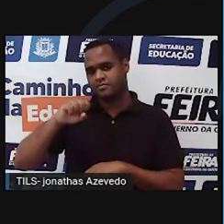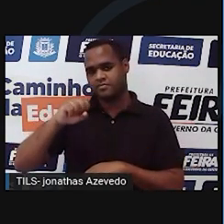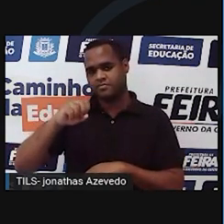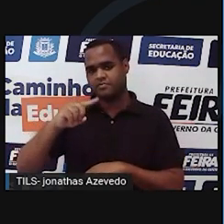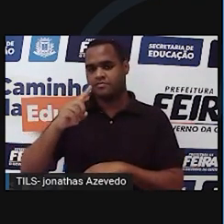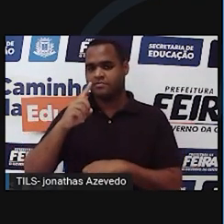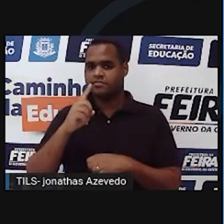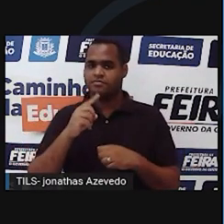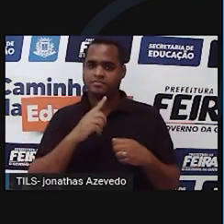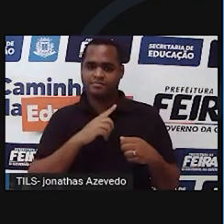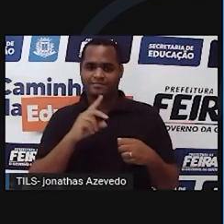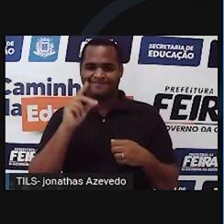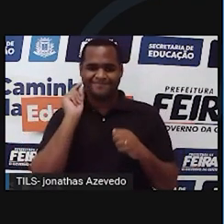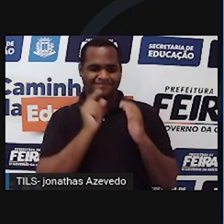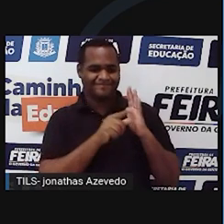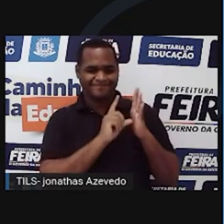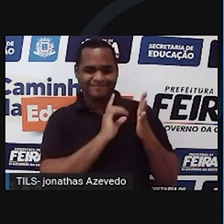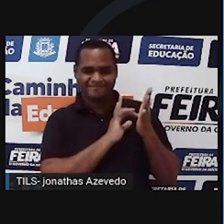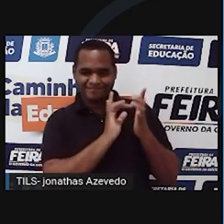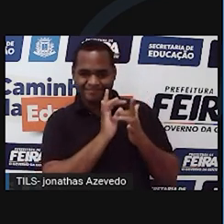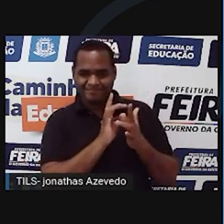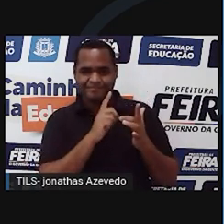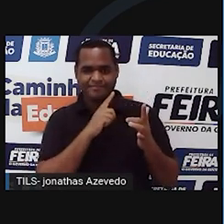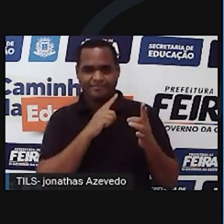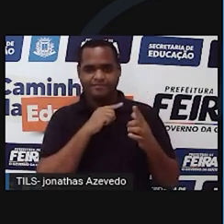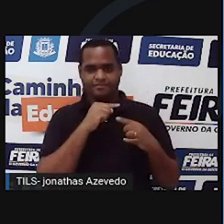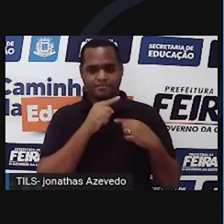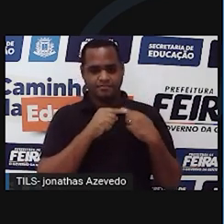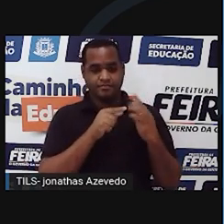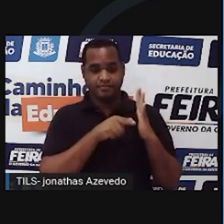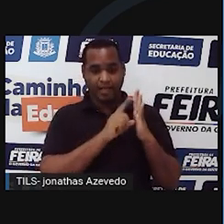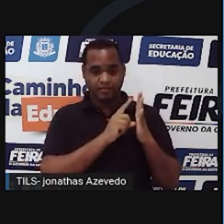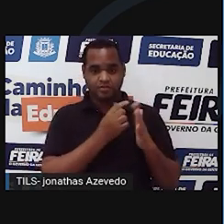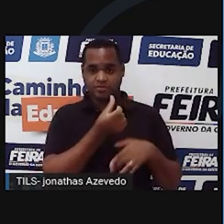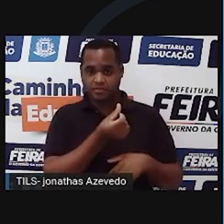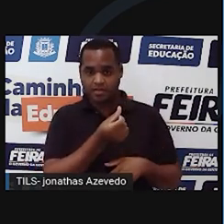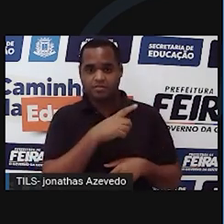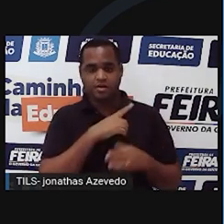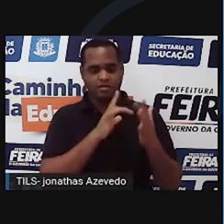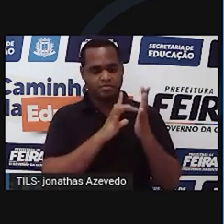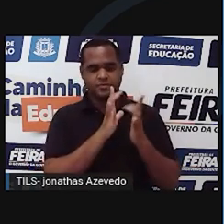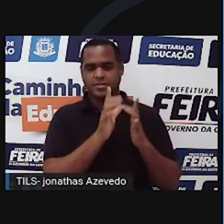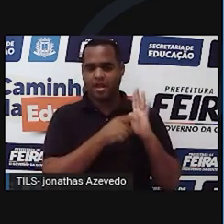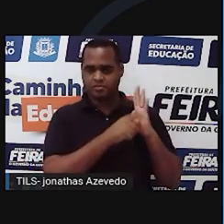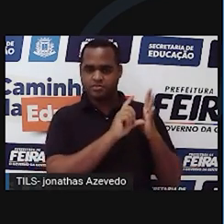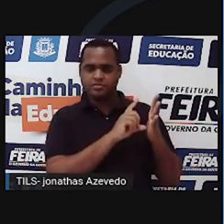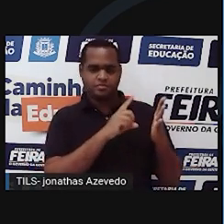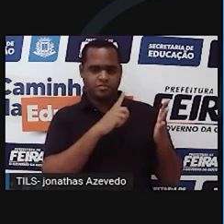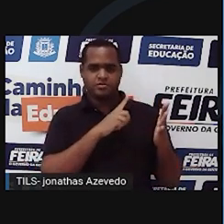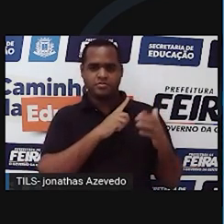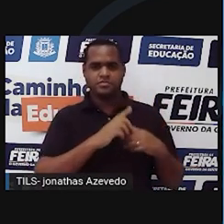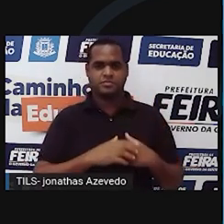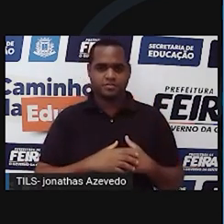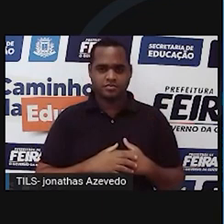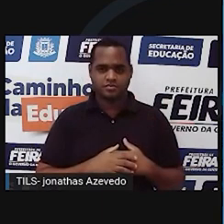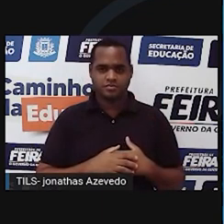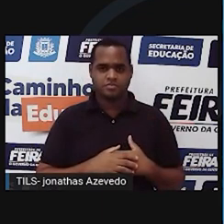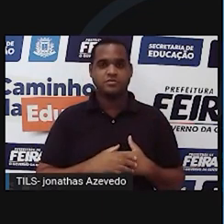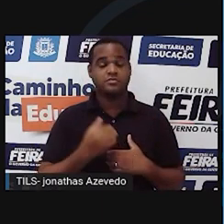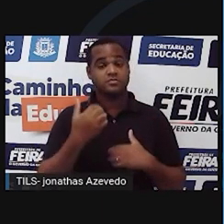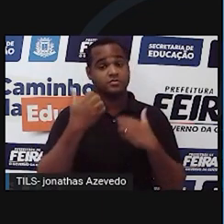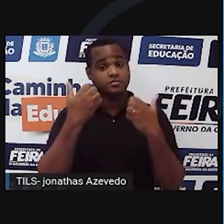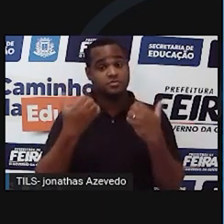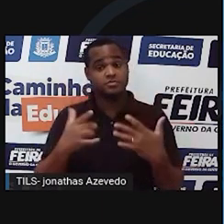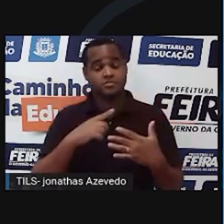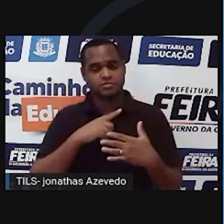XVIII a.C. e no século VI a.C. E nessas duas épocas é muito provável que a Babilônia tenha